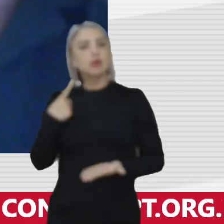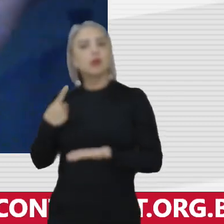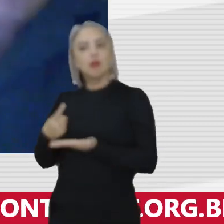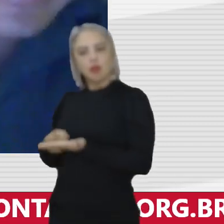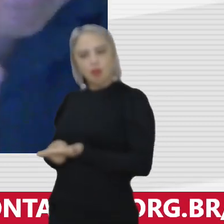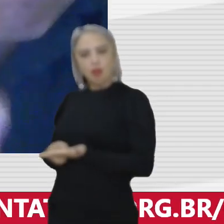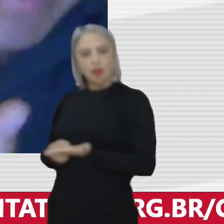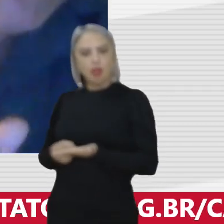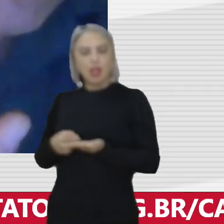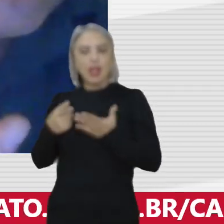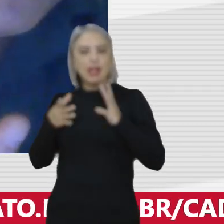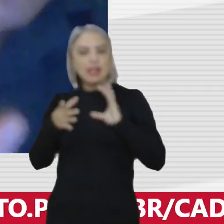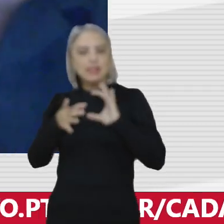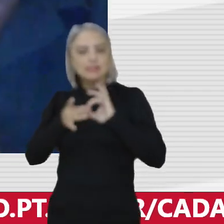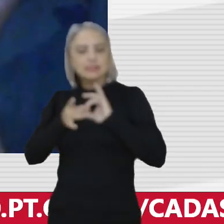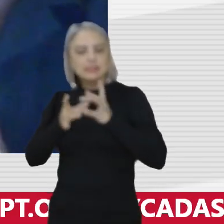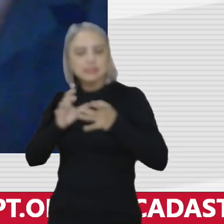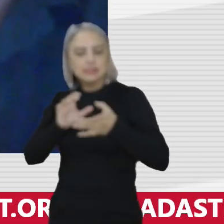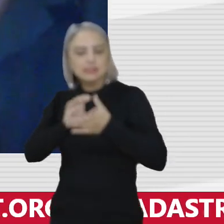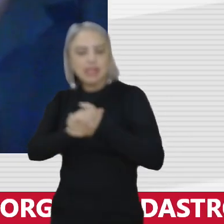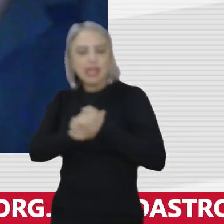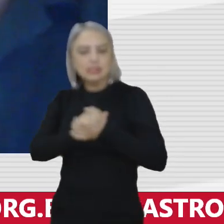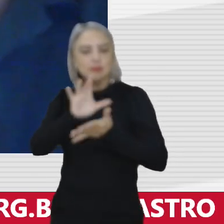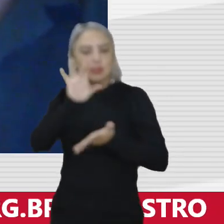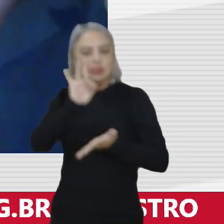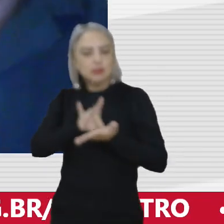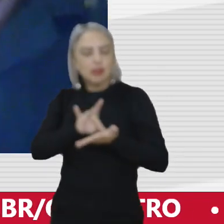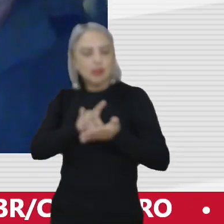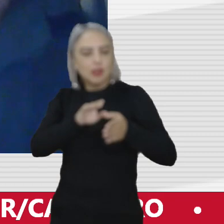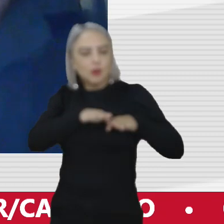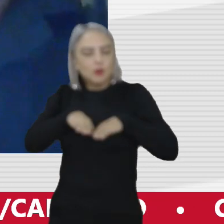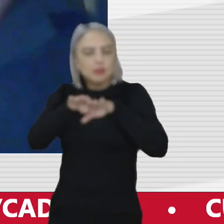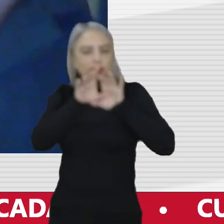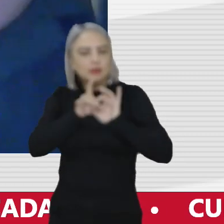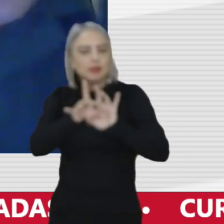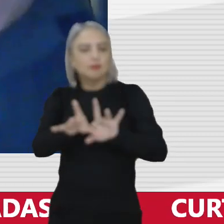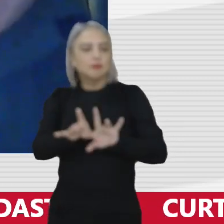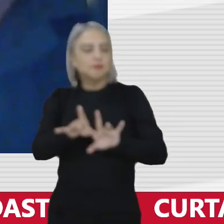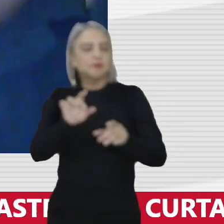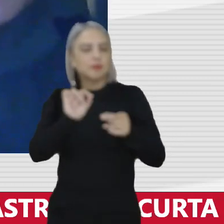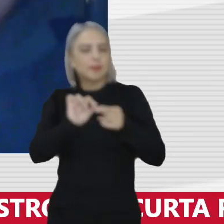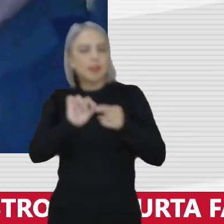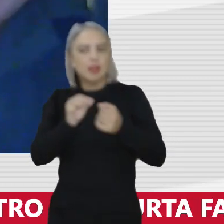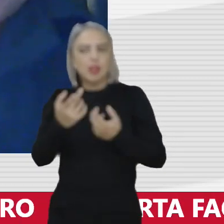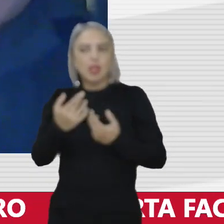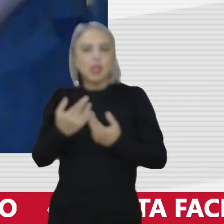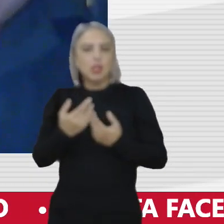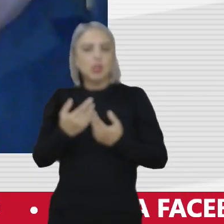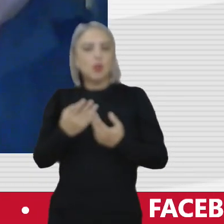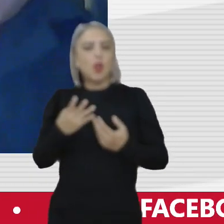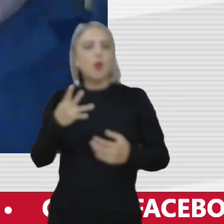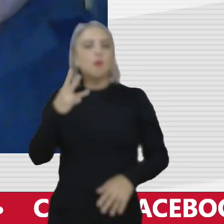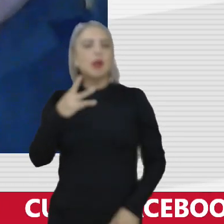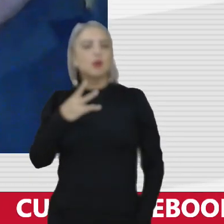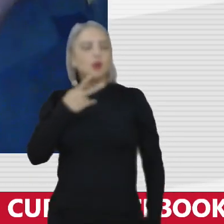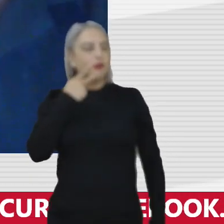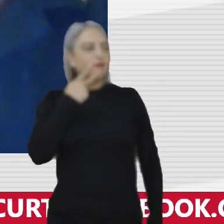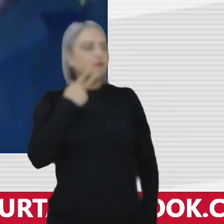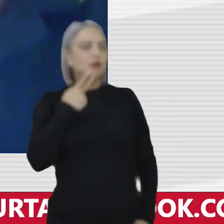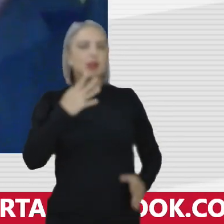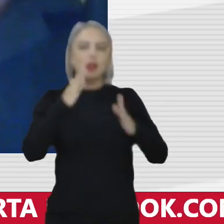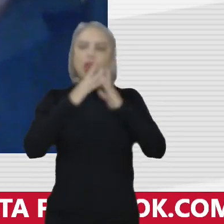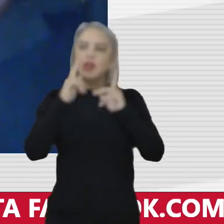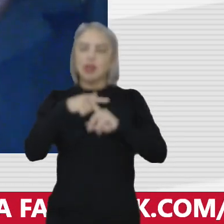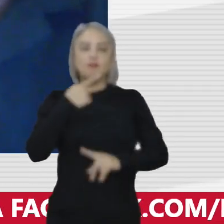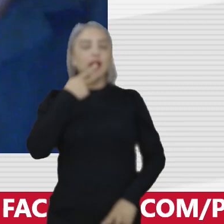esse casamento definitivo com o estado democrático se faz igual uma noiva no altar quando diz sim é